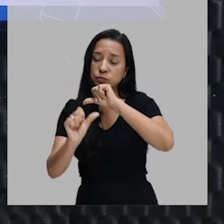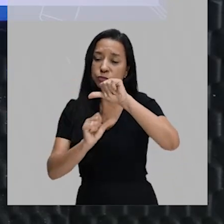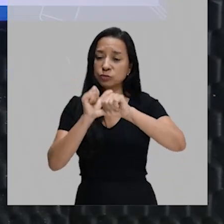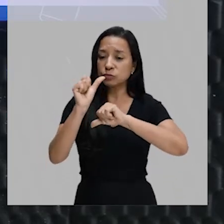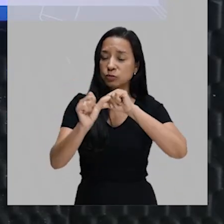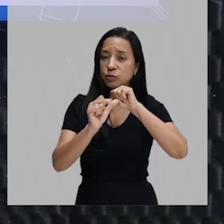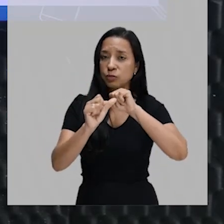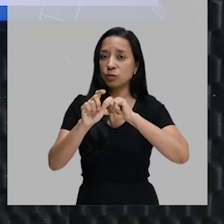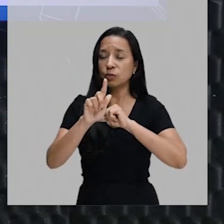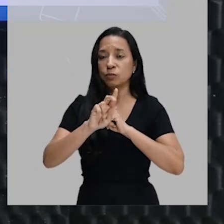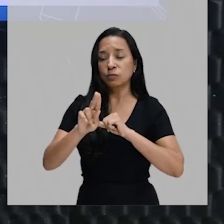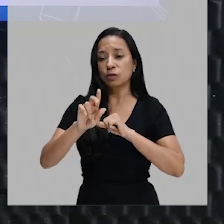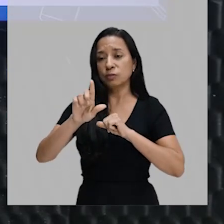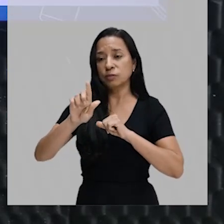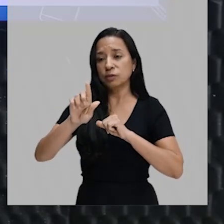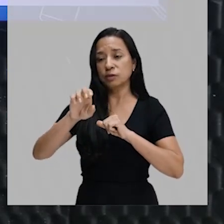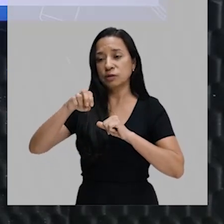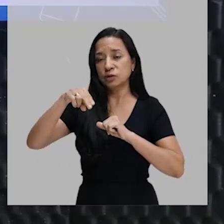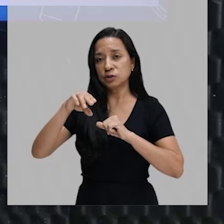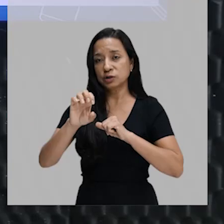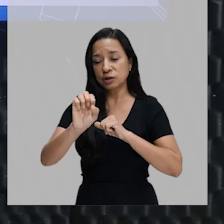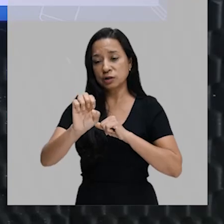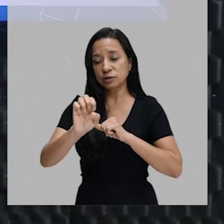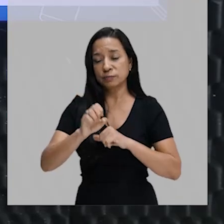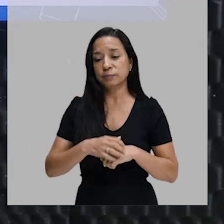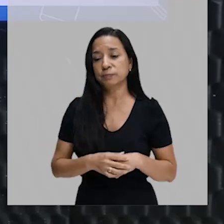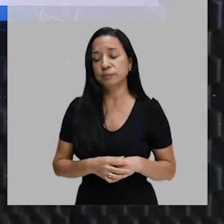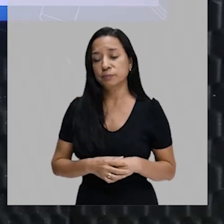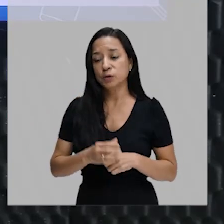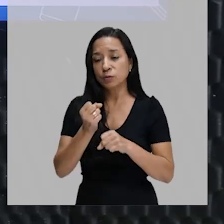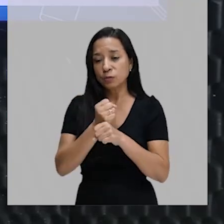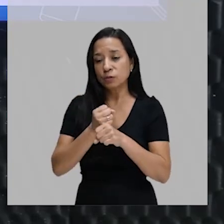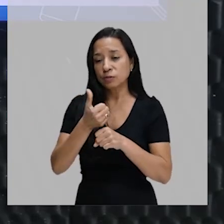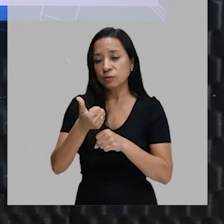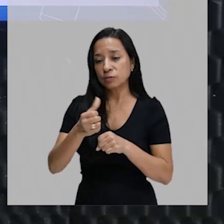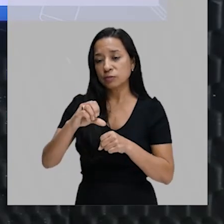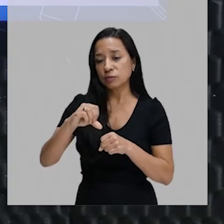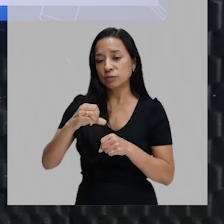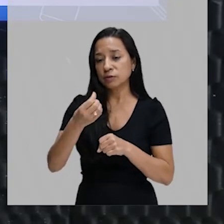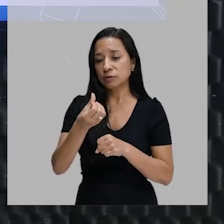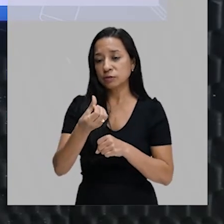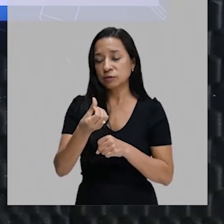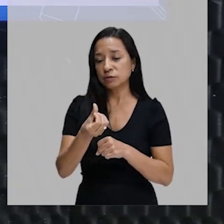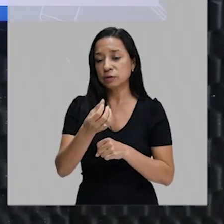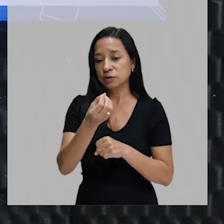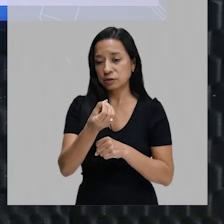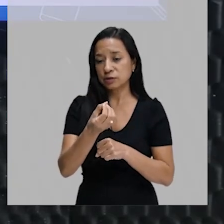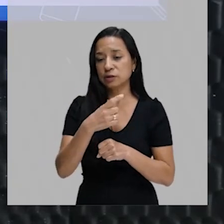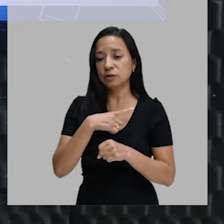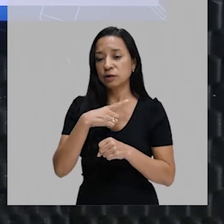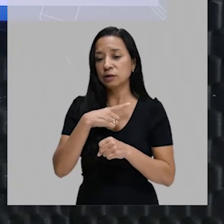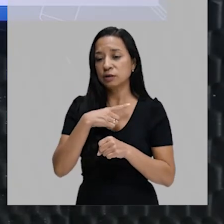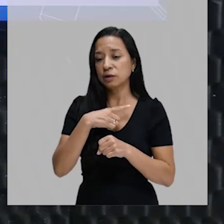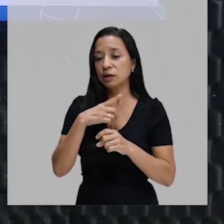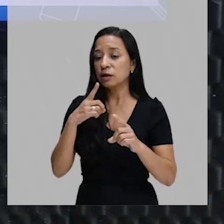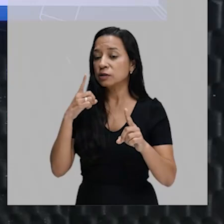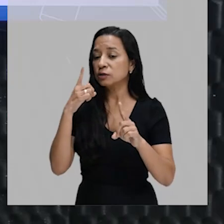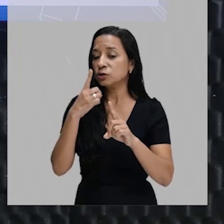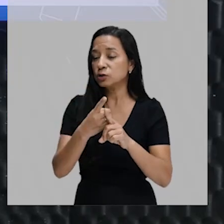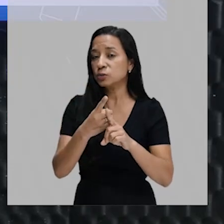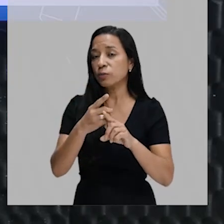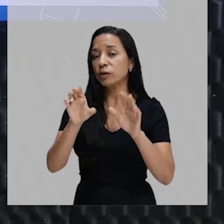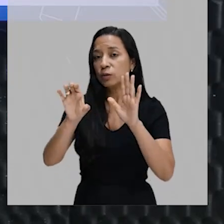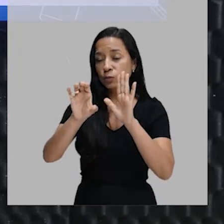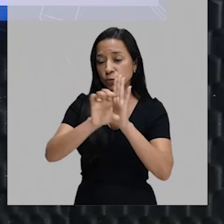chamado de gene, tá? Em 1960, nós temos aqui a descoberta do código genético. O é o